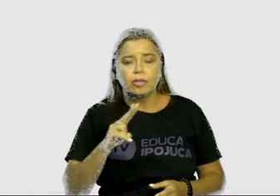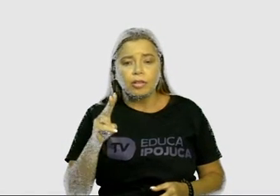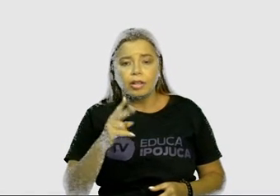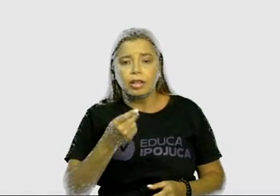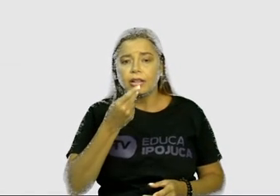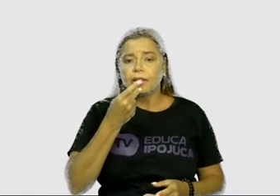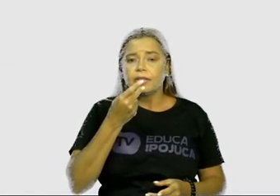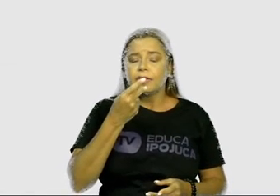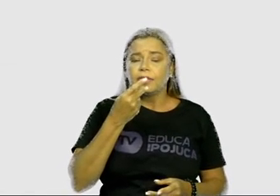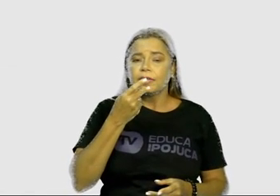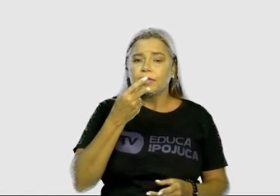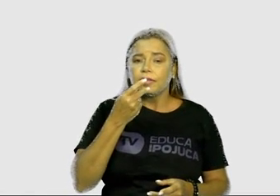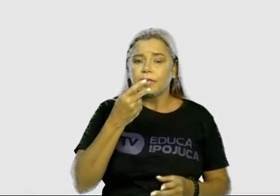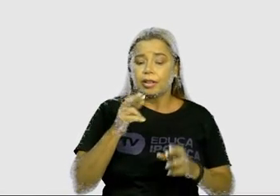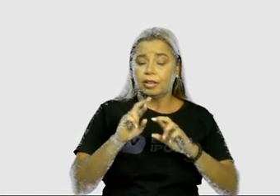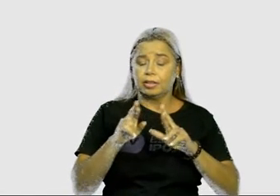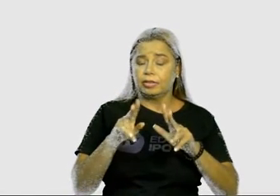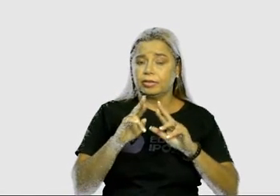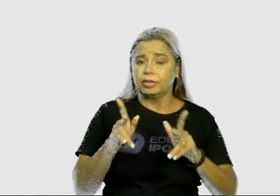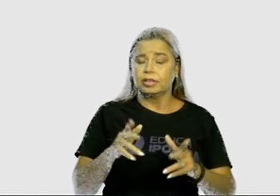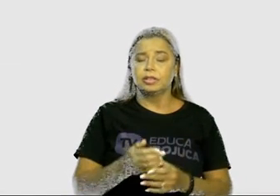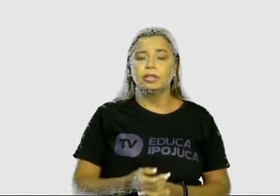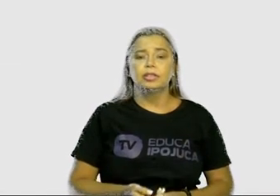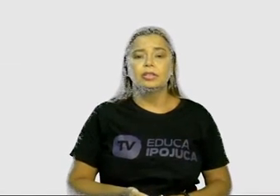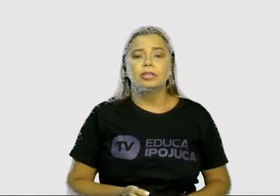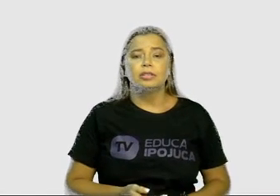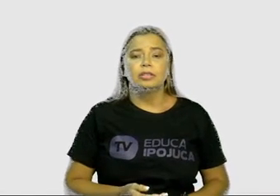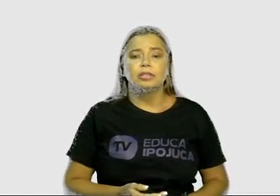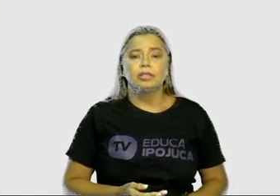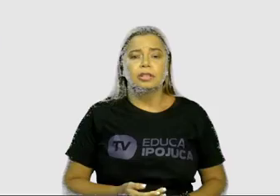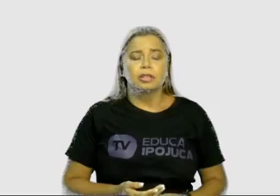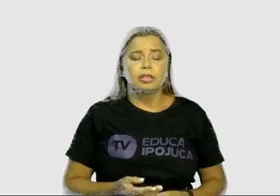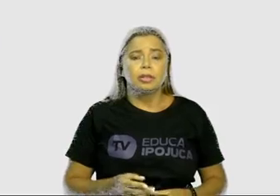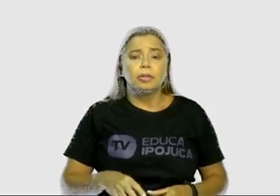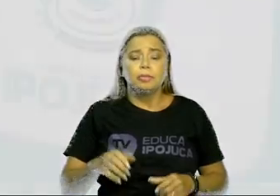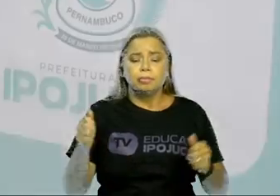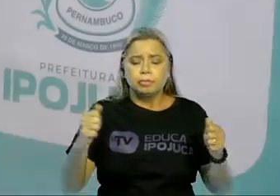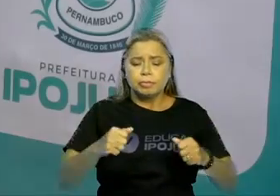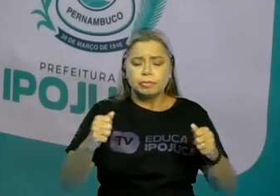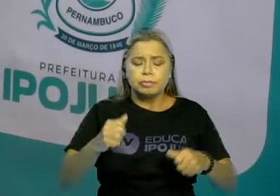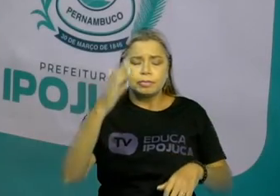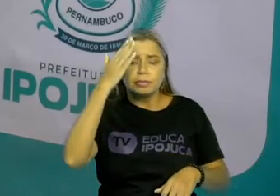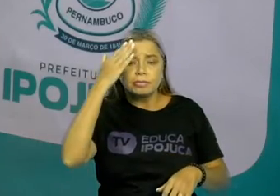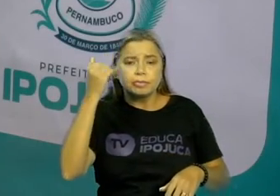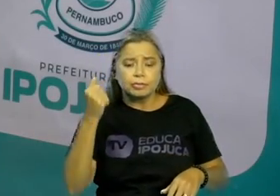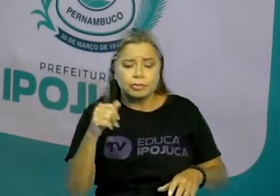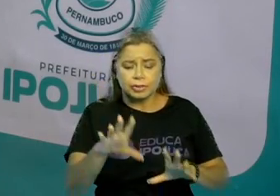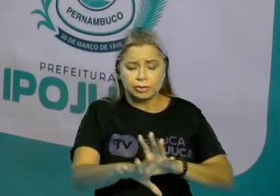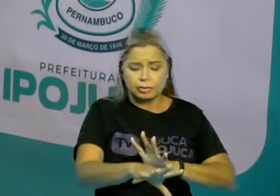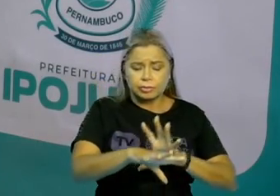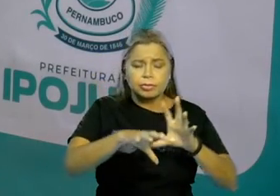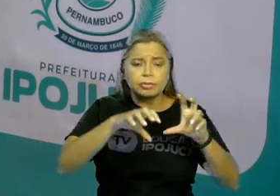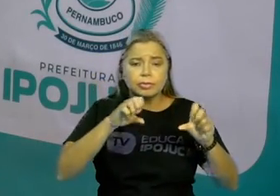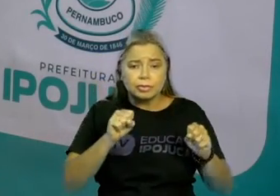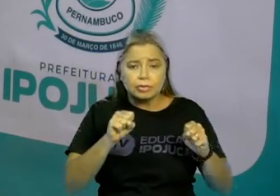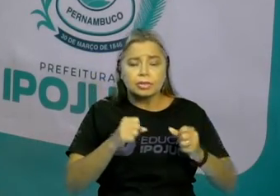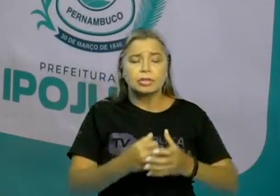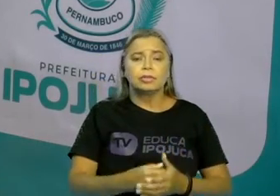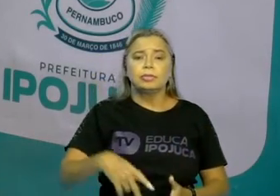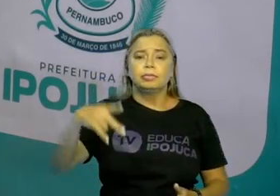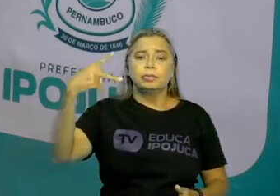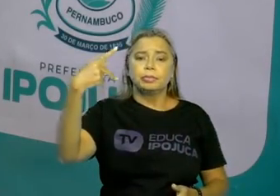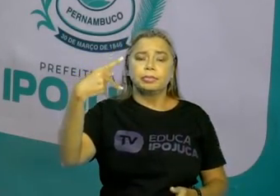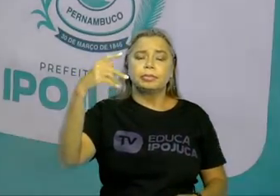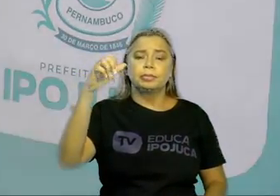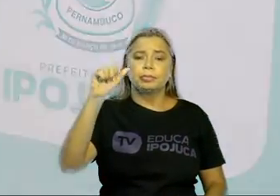sílaba. Portanto, a gente tem que entender a composição que é o P, A, de